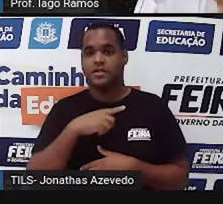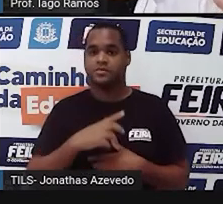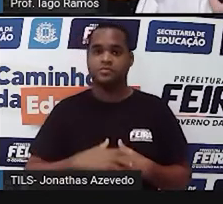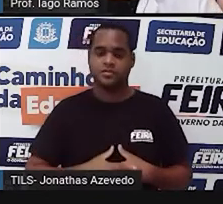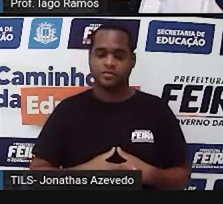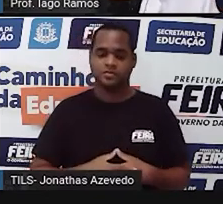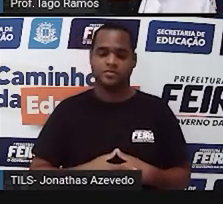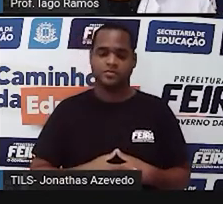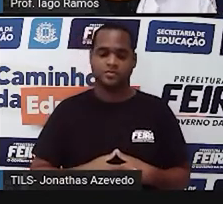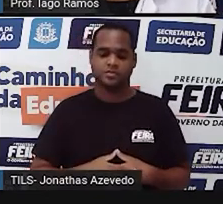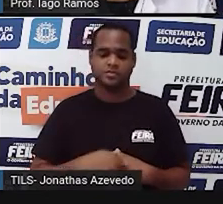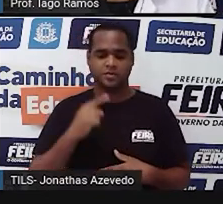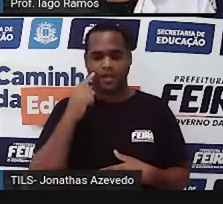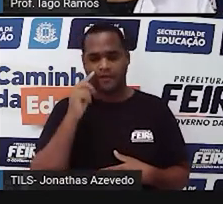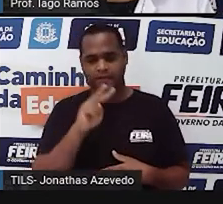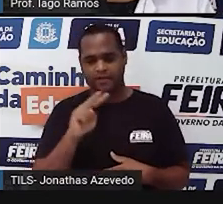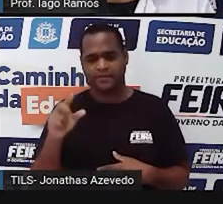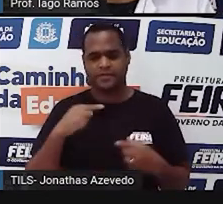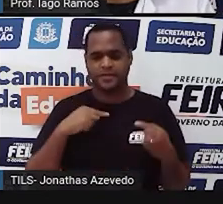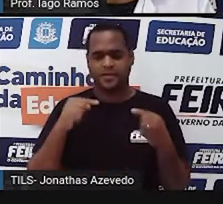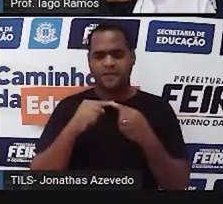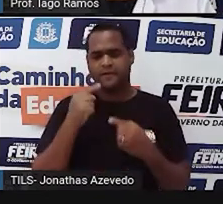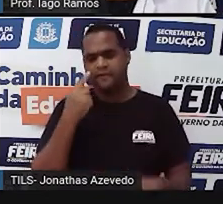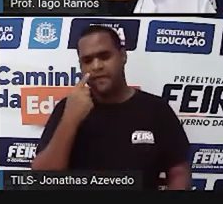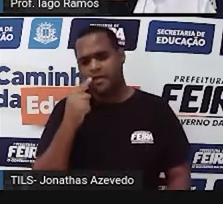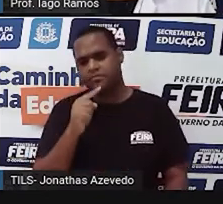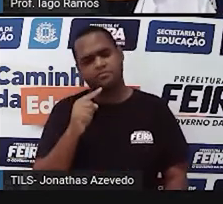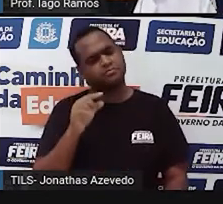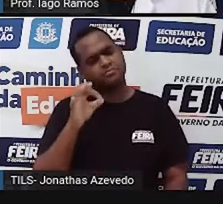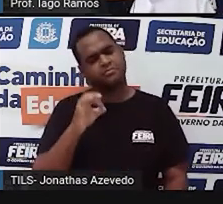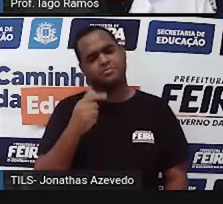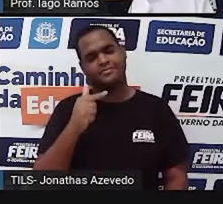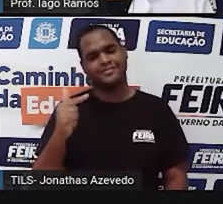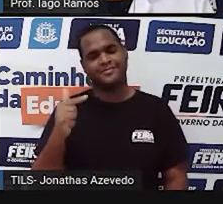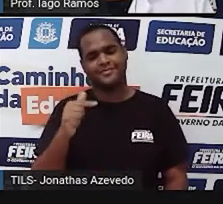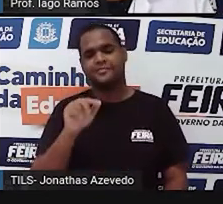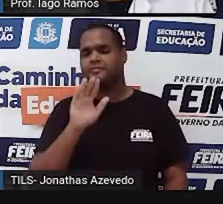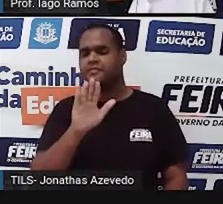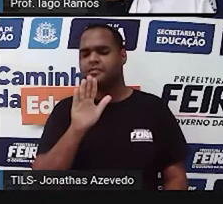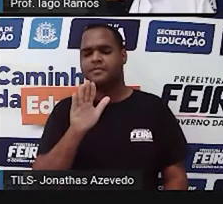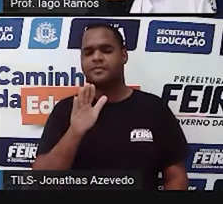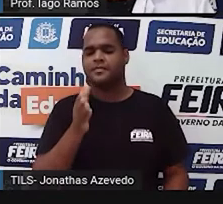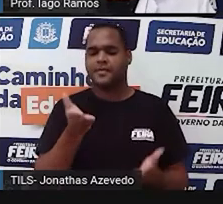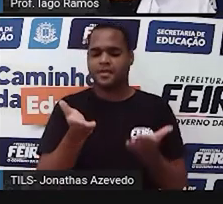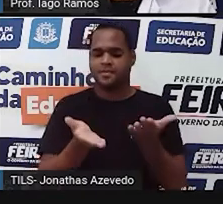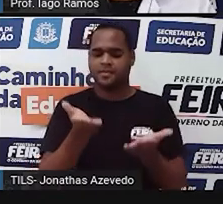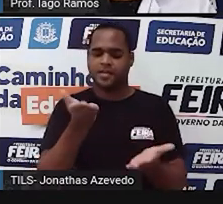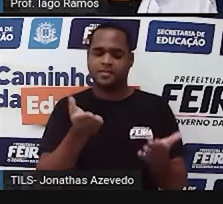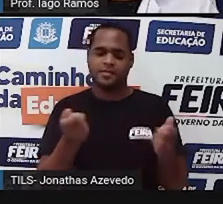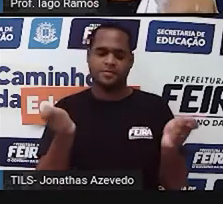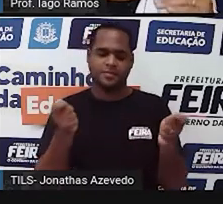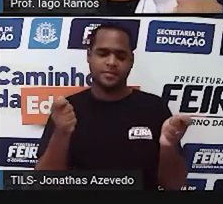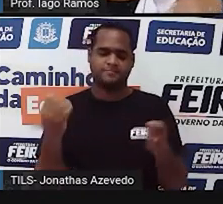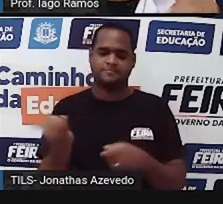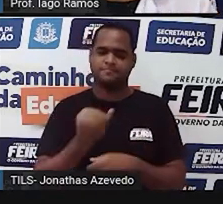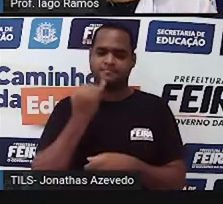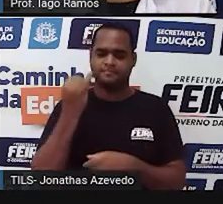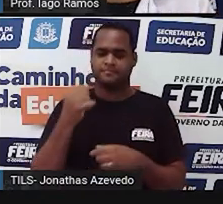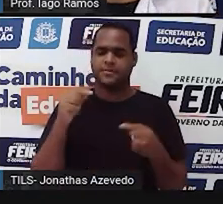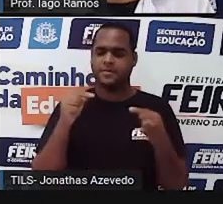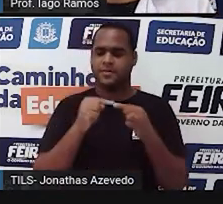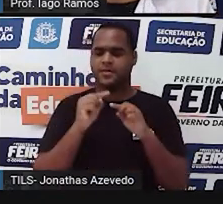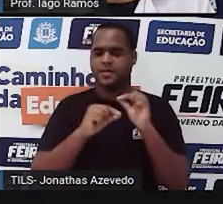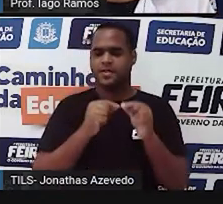diante dos nossos olhos, tá bom? Mas, essa balança, né, ela funciona com dois